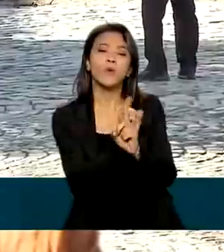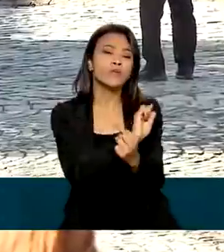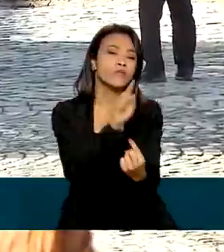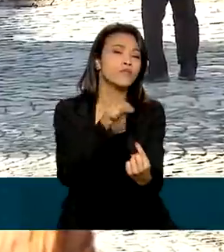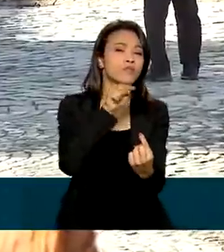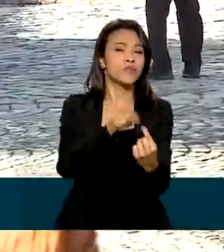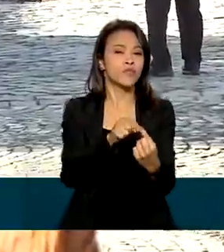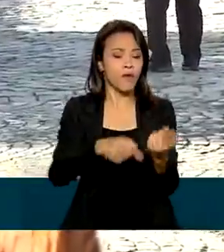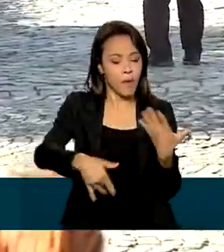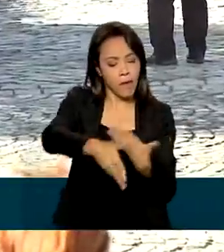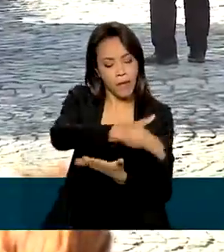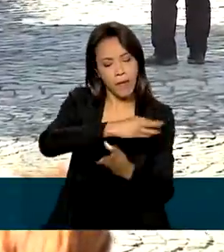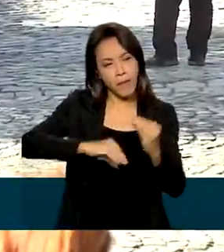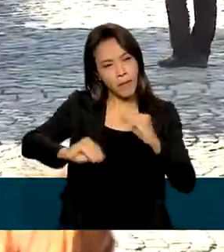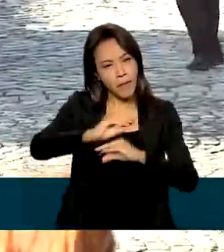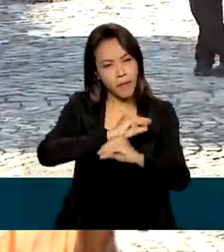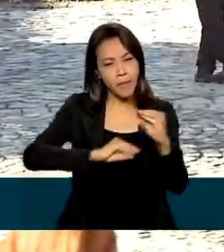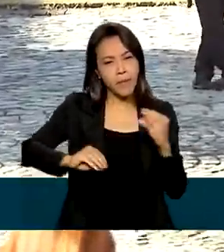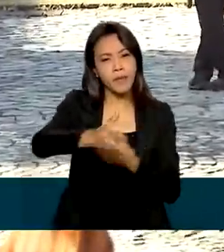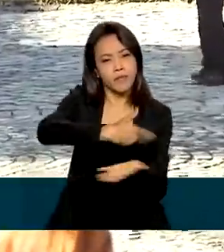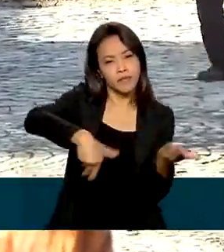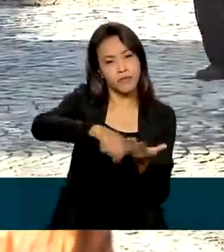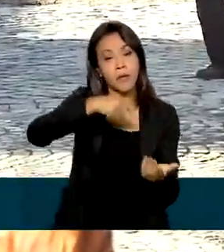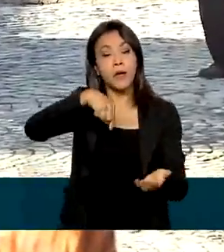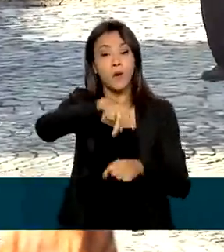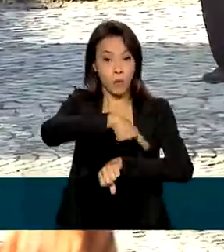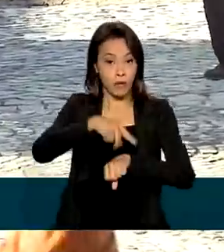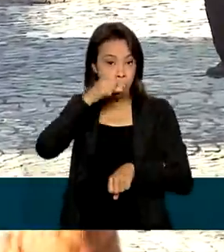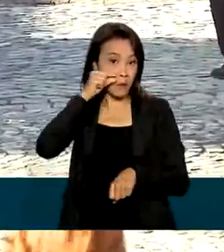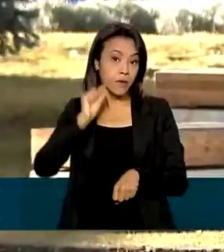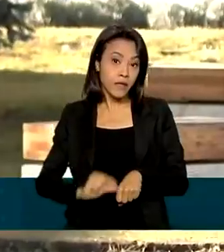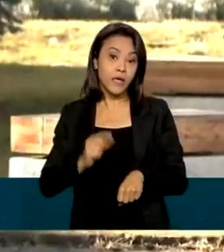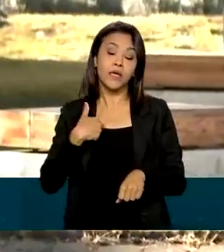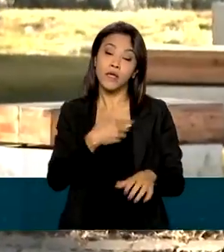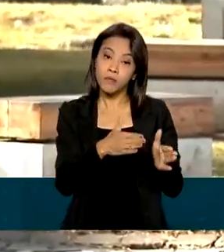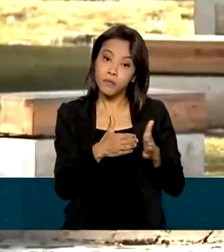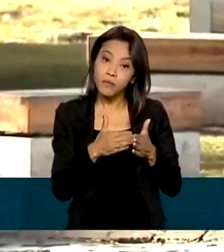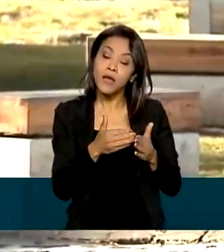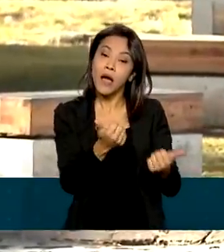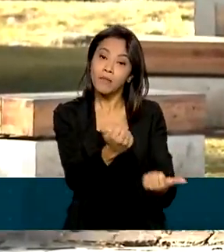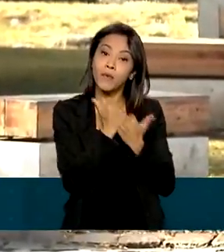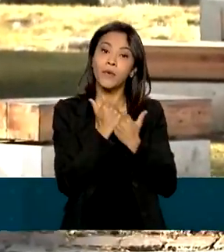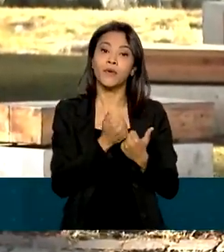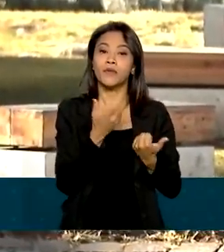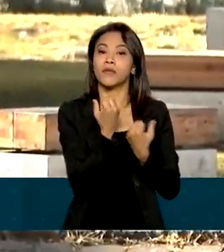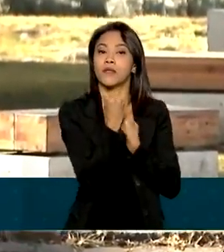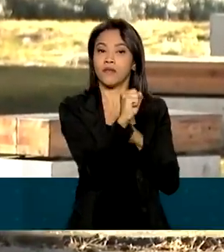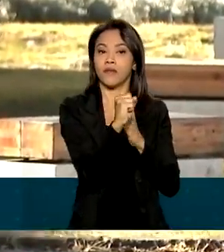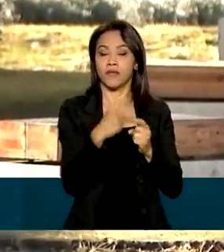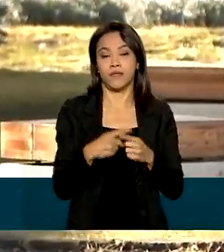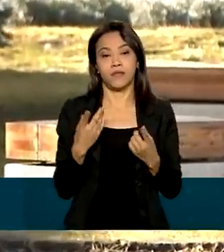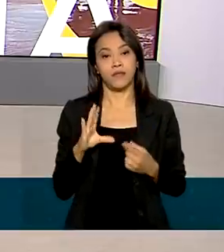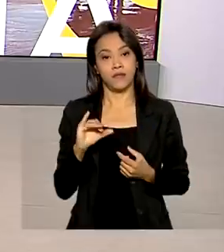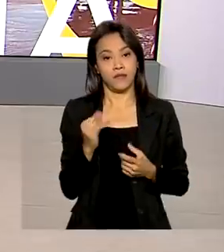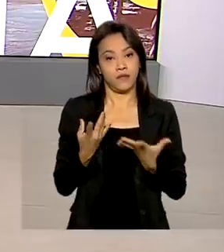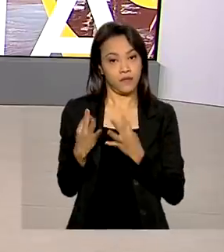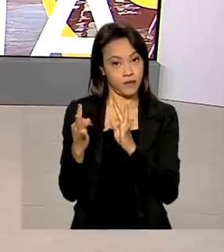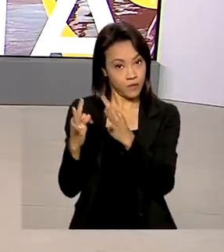estreitar a relação bilateral com a Hungria e buscar a cooperação em áreas como defesa, ciência e tecnologia.